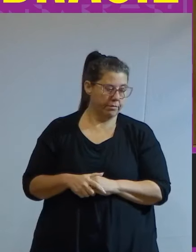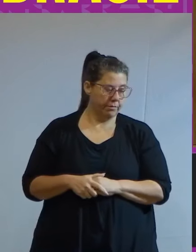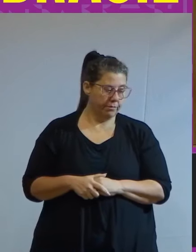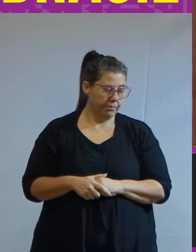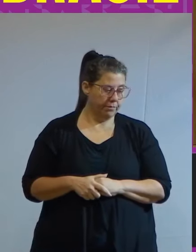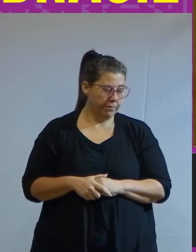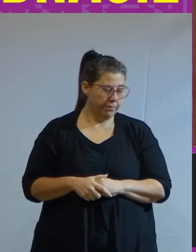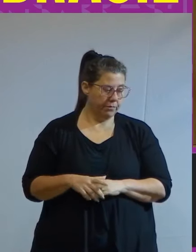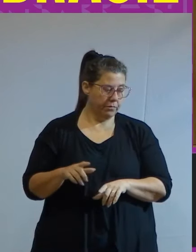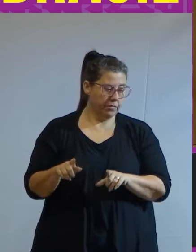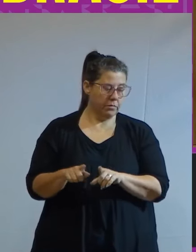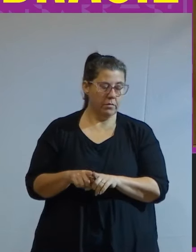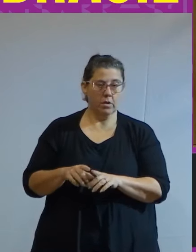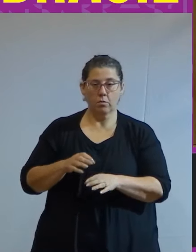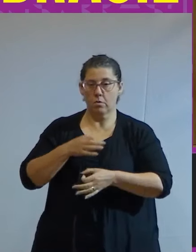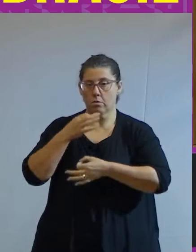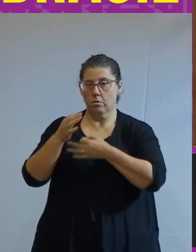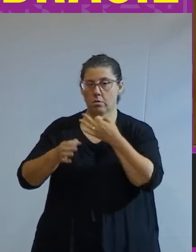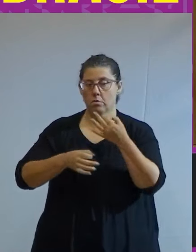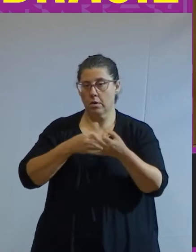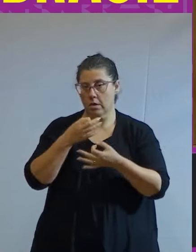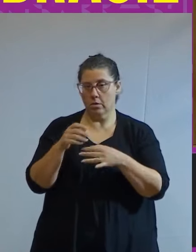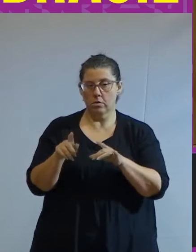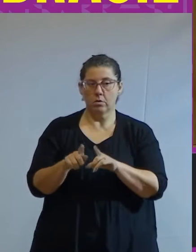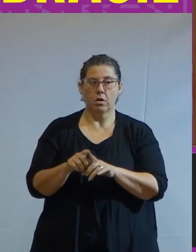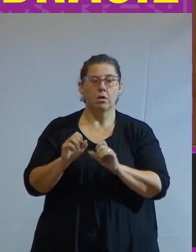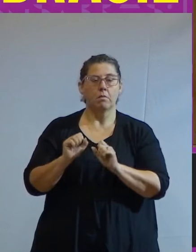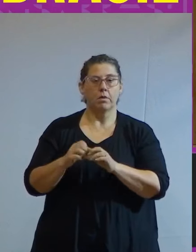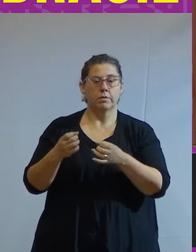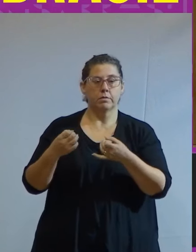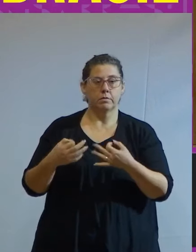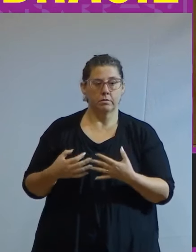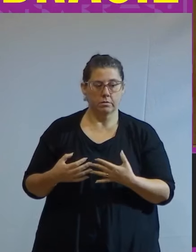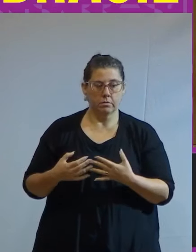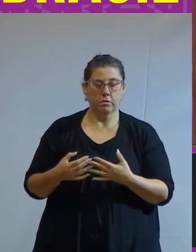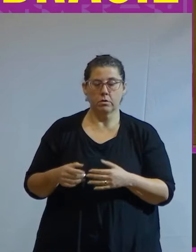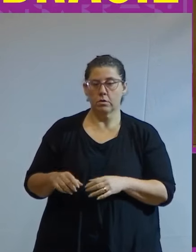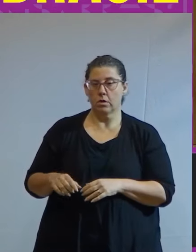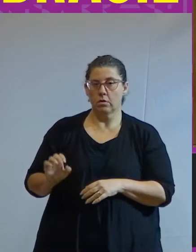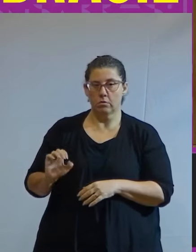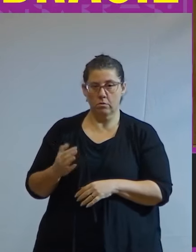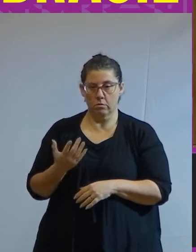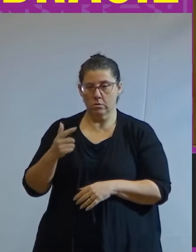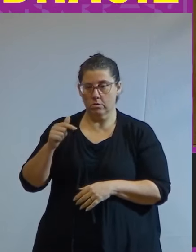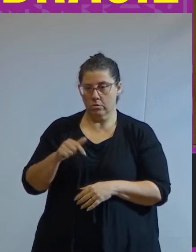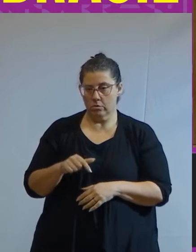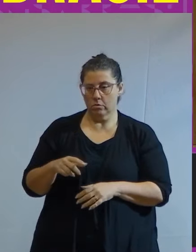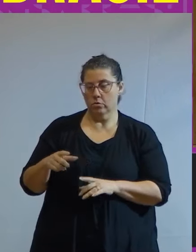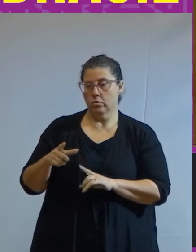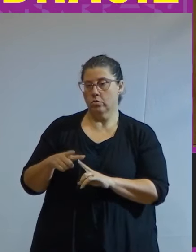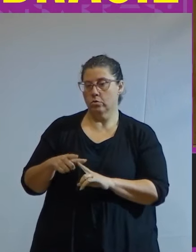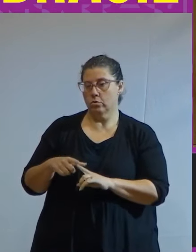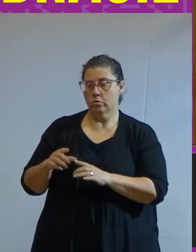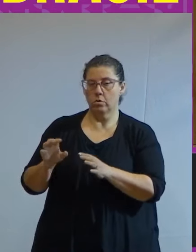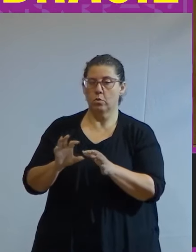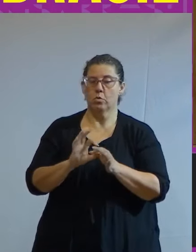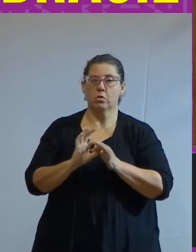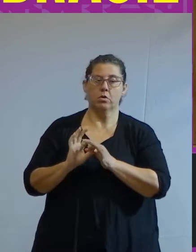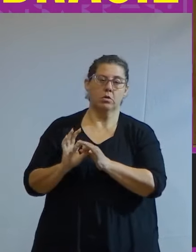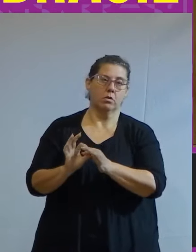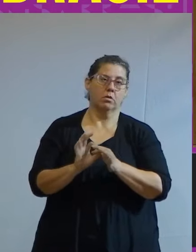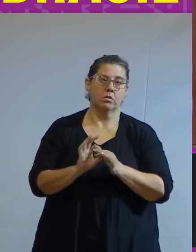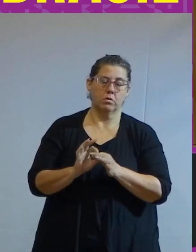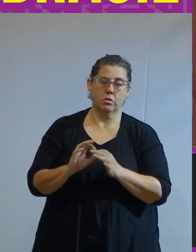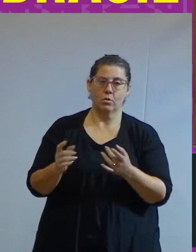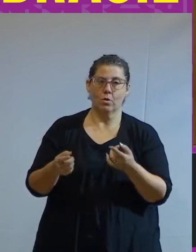A julgar pelos argumentos de Alencastro pode-se dizer que se constituiu por aqui uma espécie de unidade nacional às